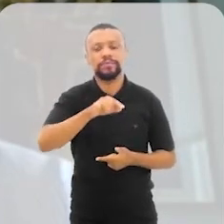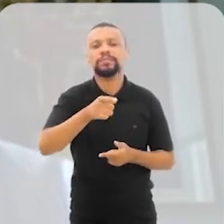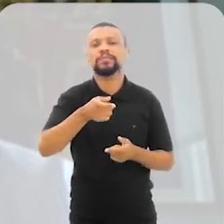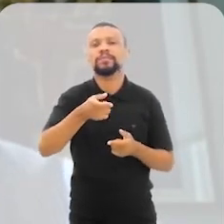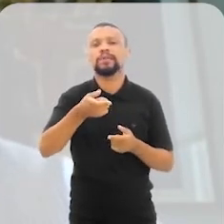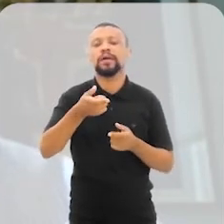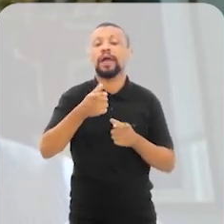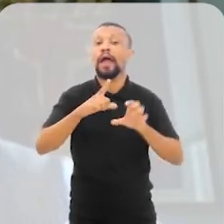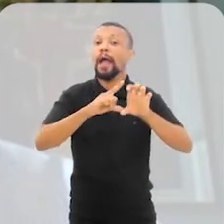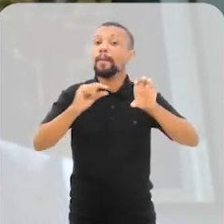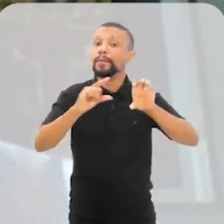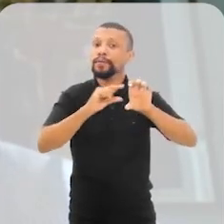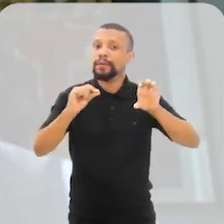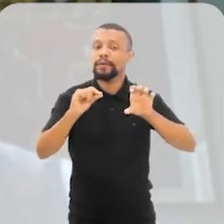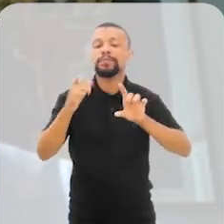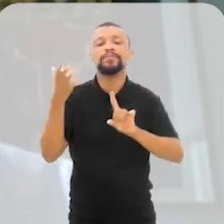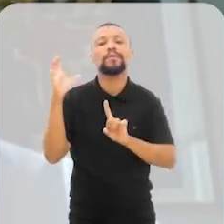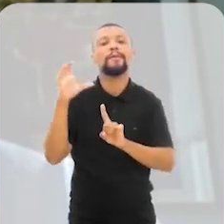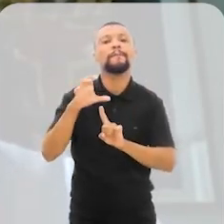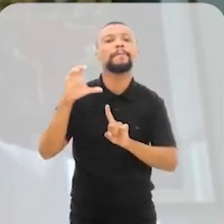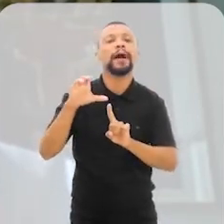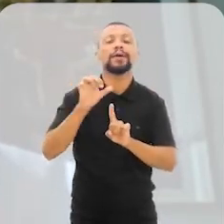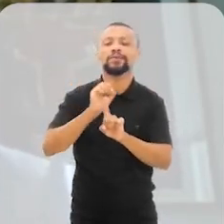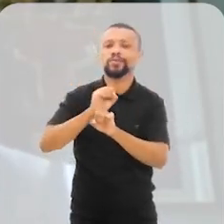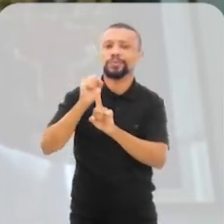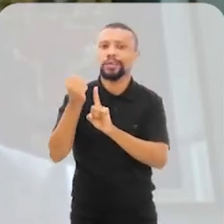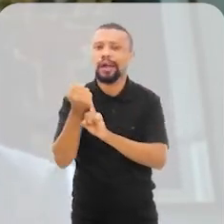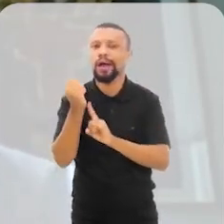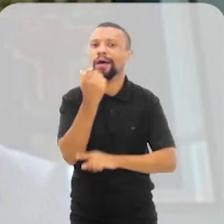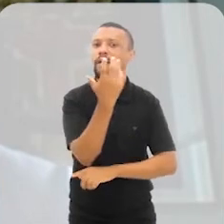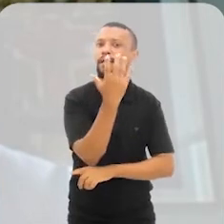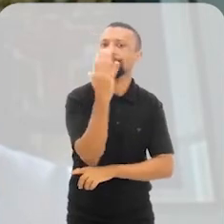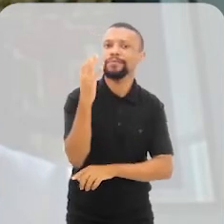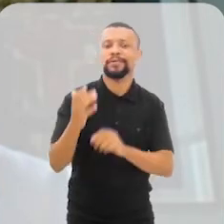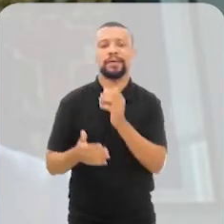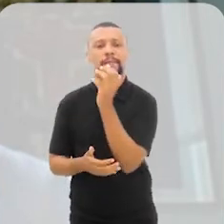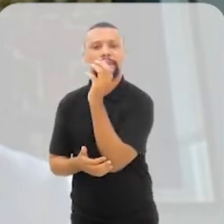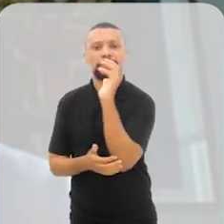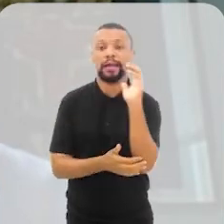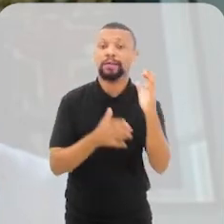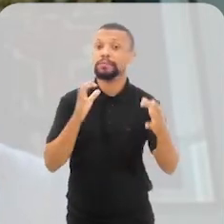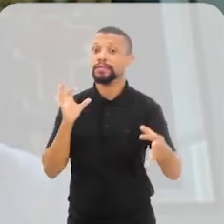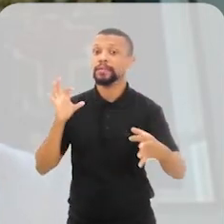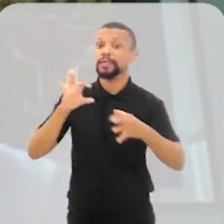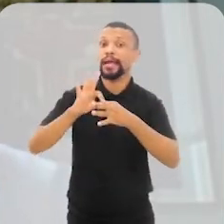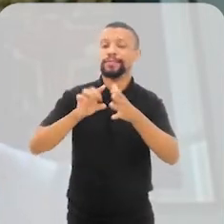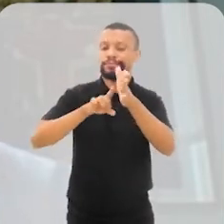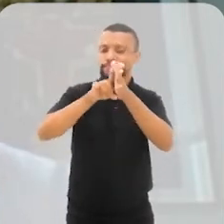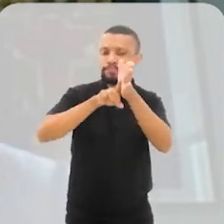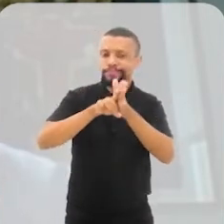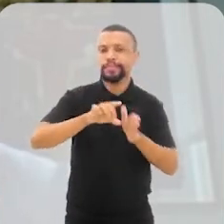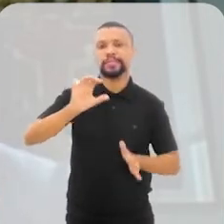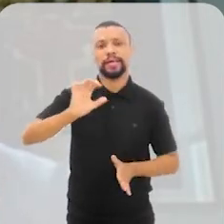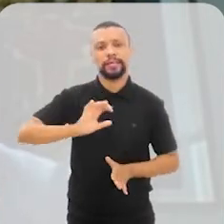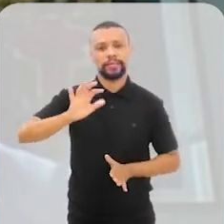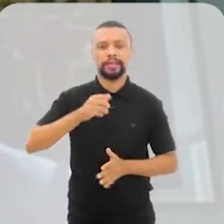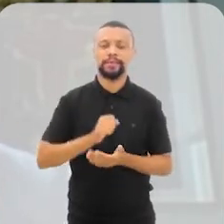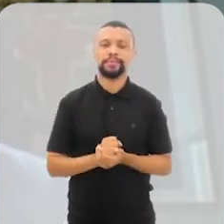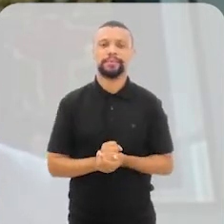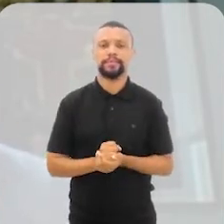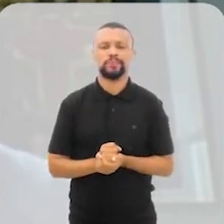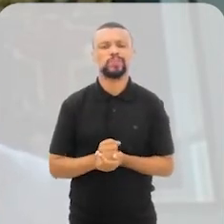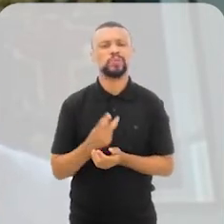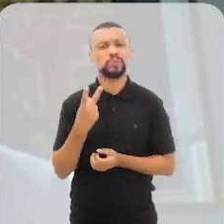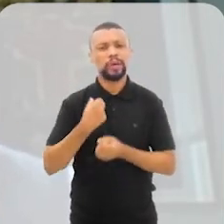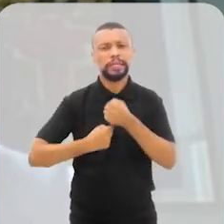área de empreendimentos de impacto, principalmente empreendimentos baseados na ciência. Nós lançamos